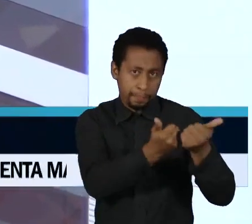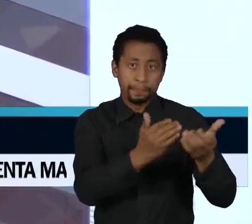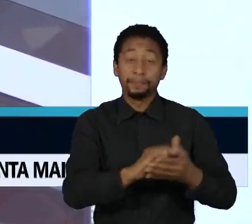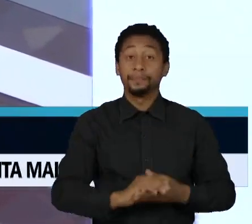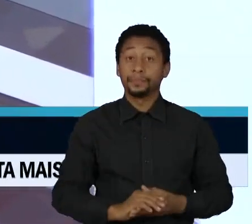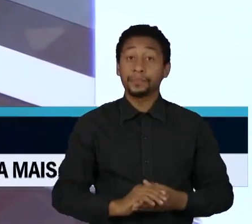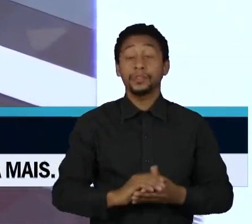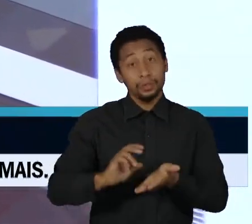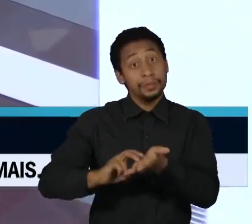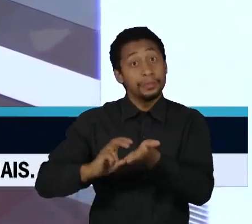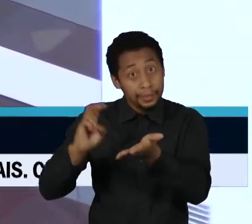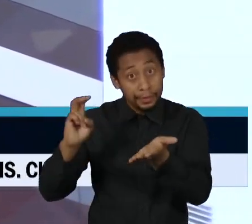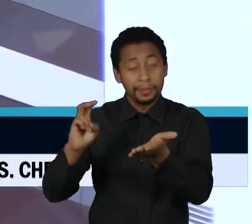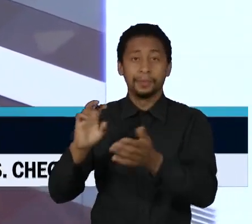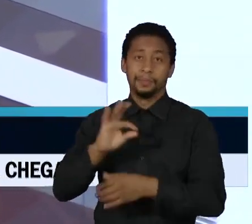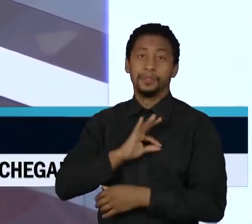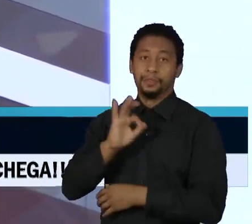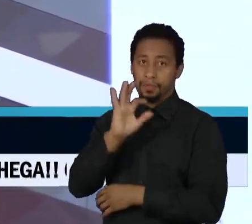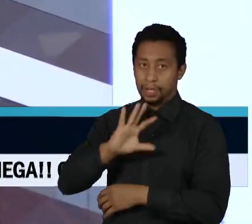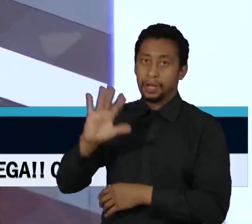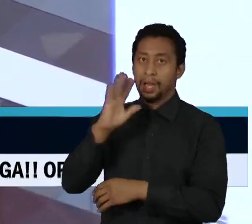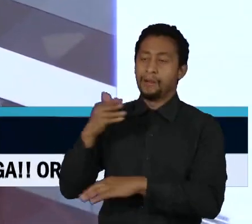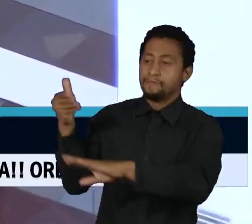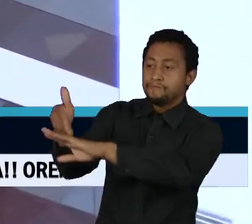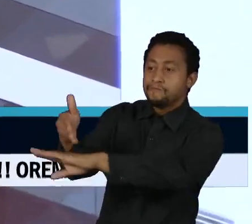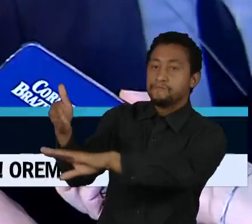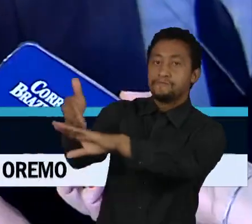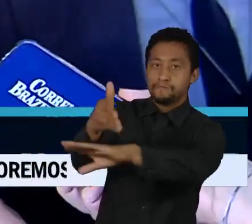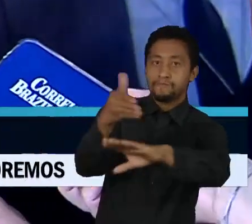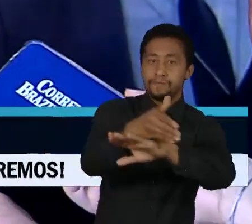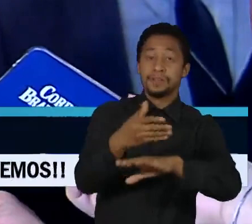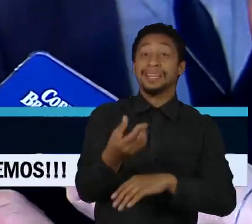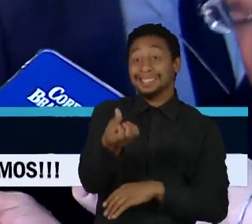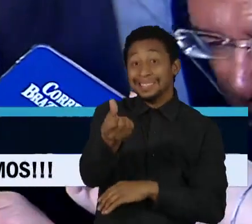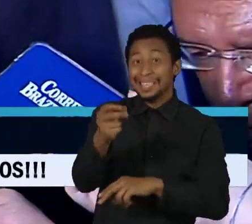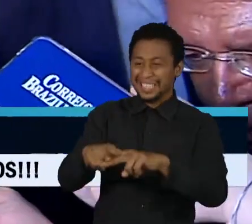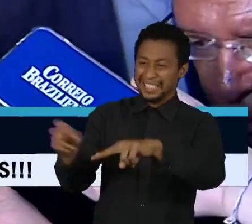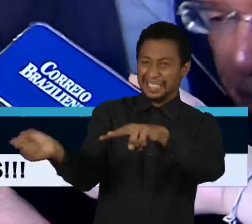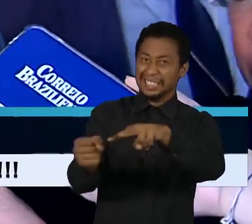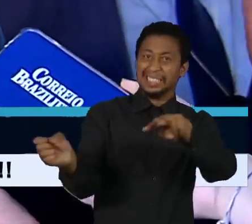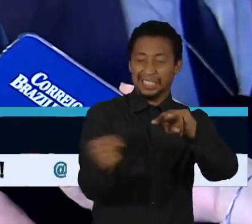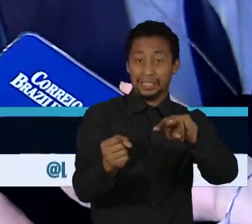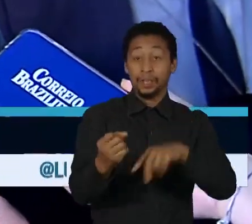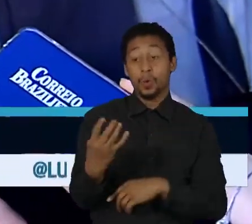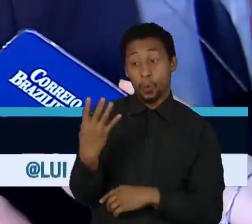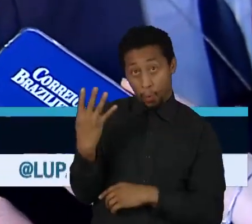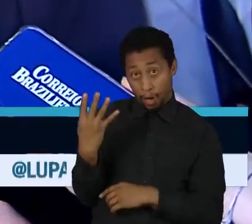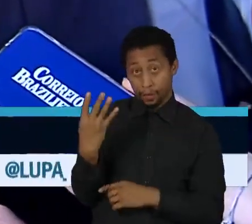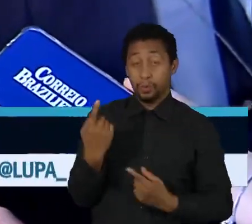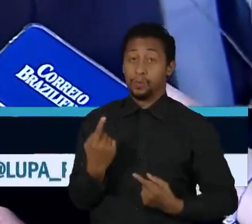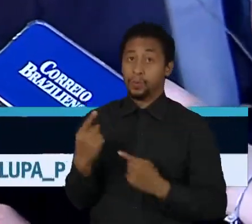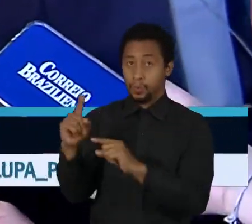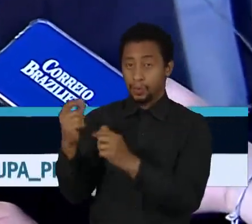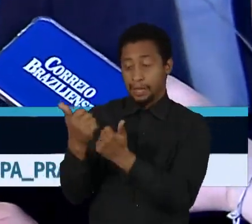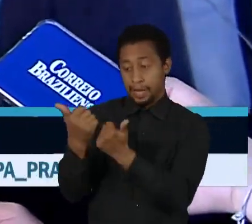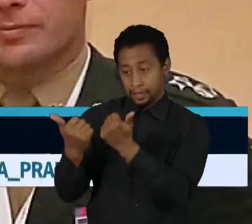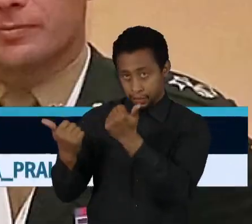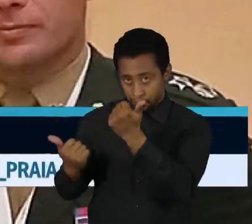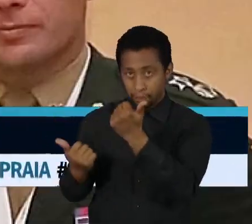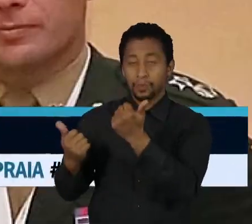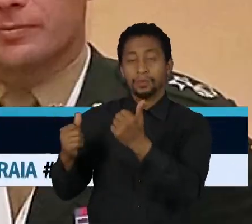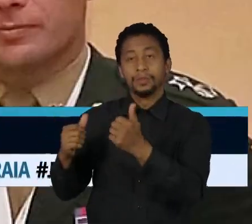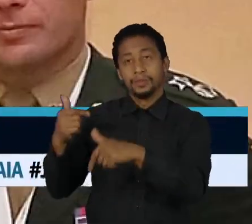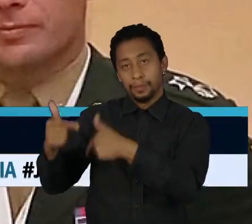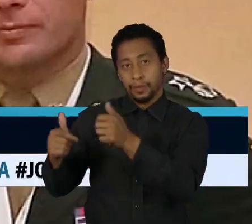durante a manhã, a PF cumpriu seis mandados de prisão, quatro deles contra assessores diretos do ex-presidente.